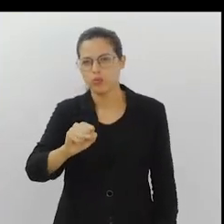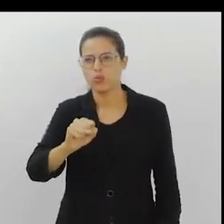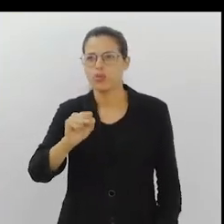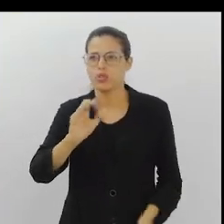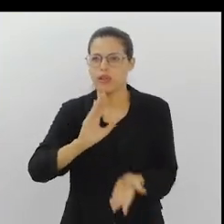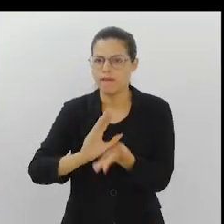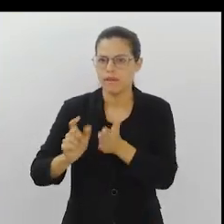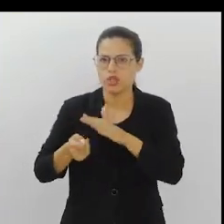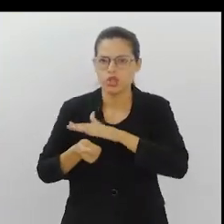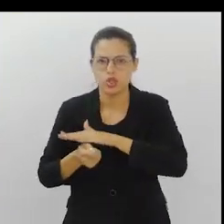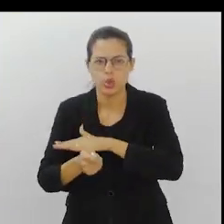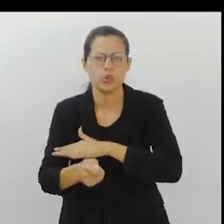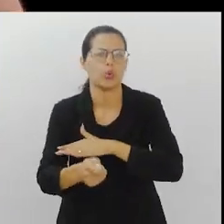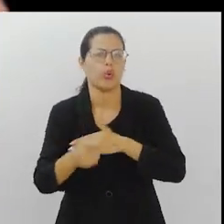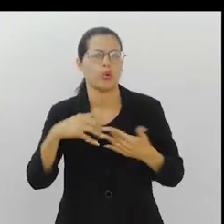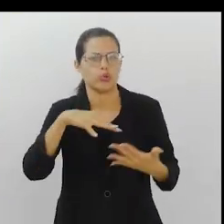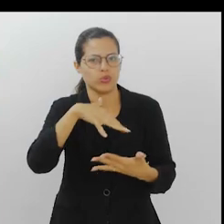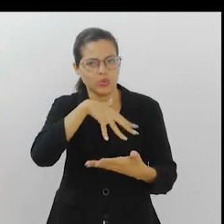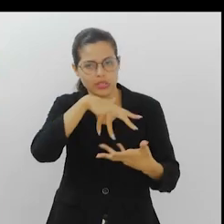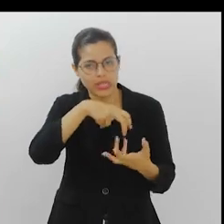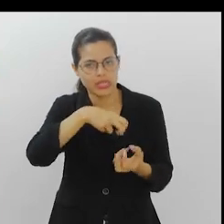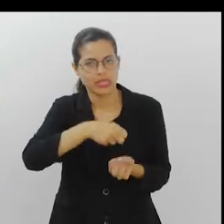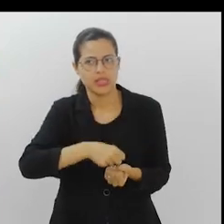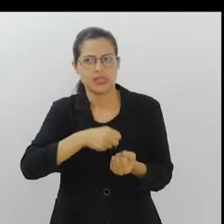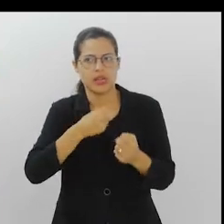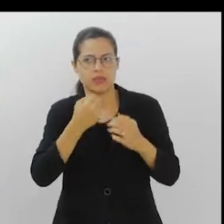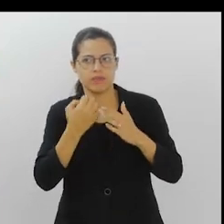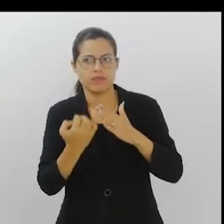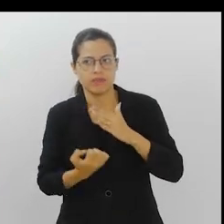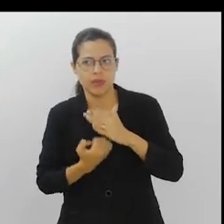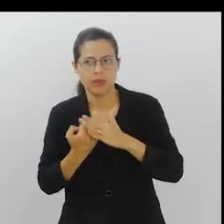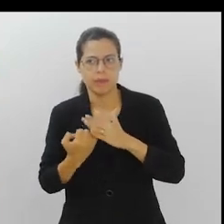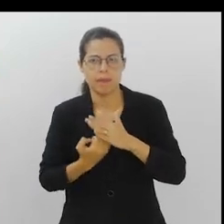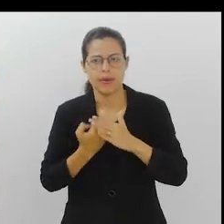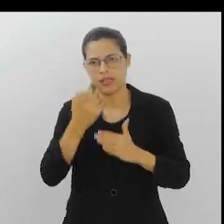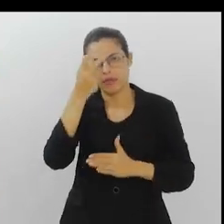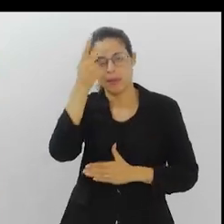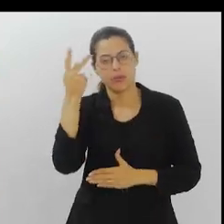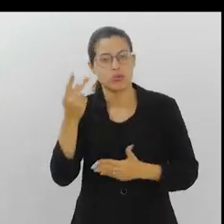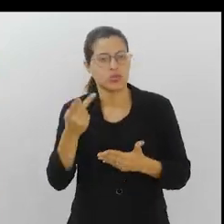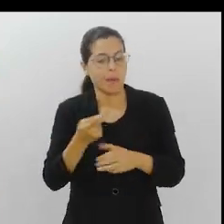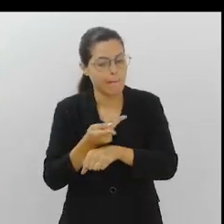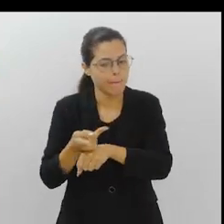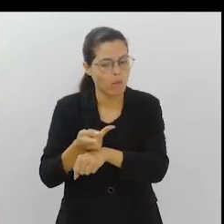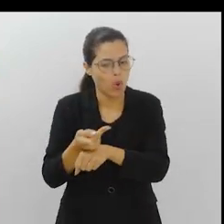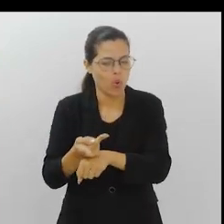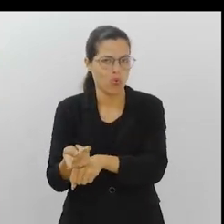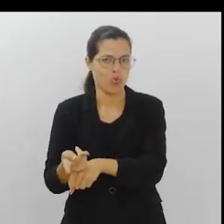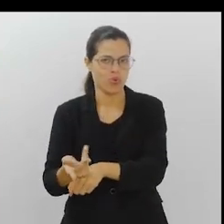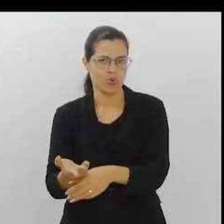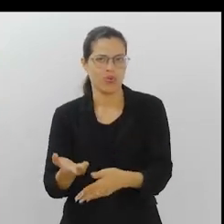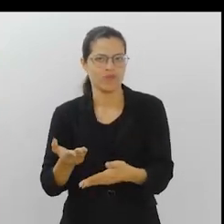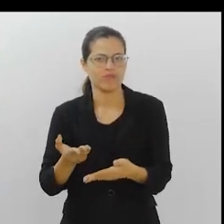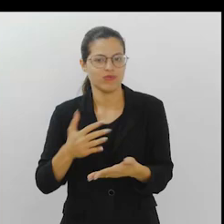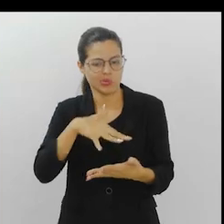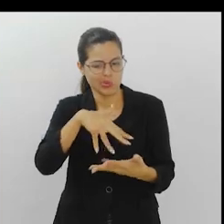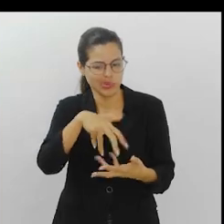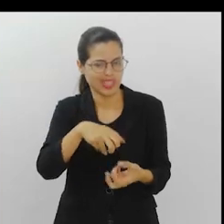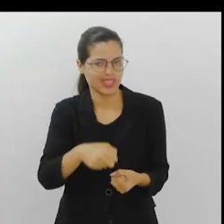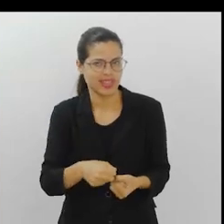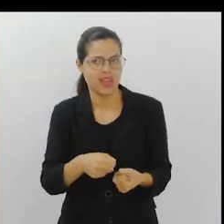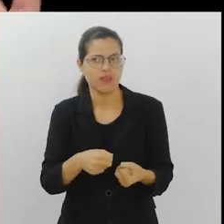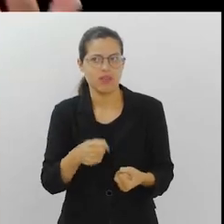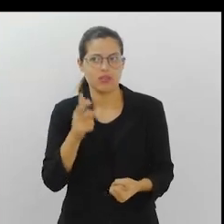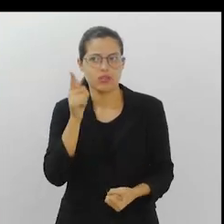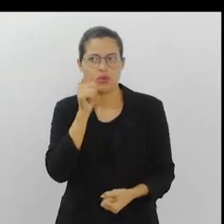que têm linha de crédito sustentável. Empresas que procuram projetos de iniciativa sustentável. Então, elas têm essa facilidade. Elas